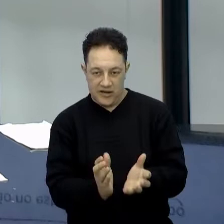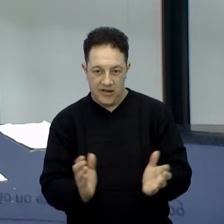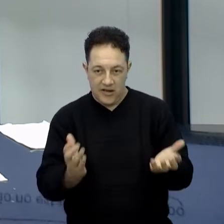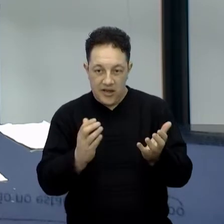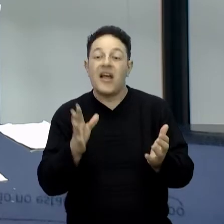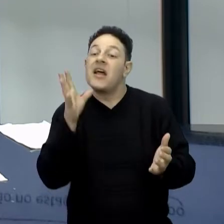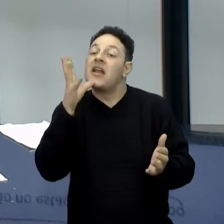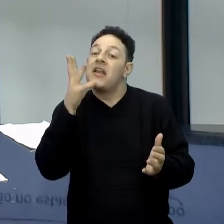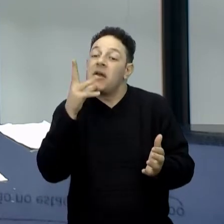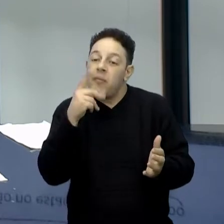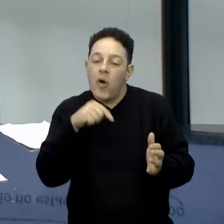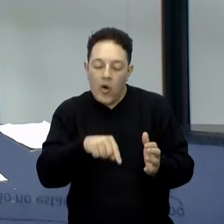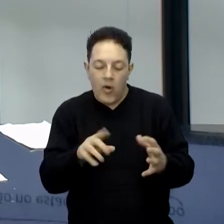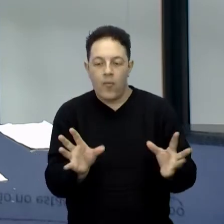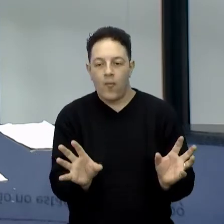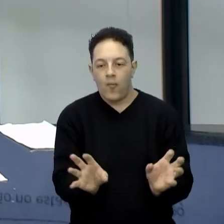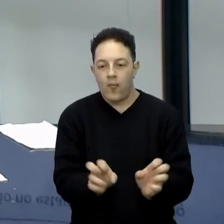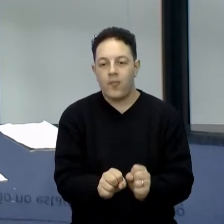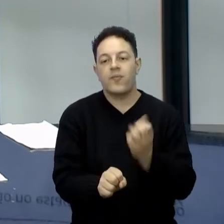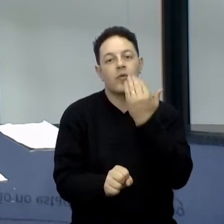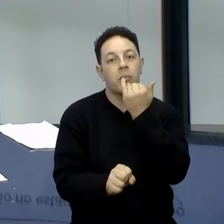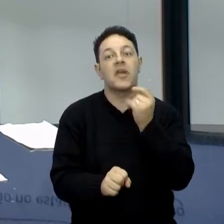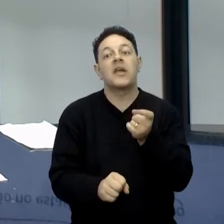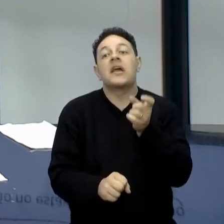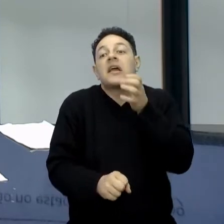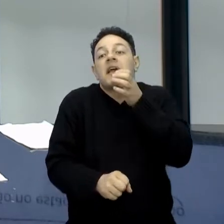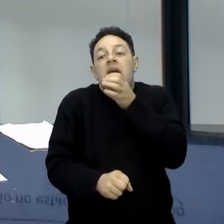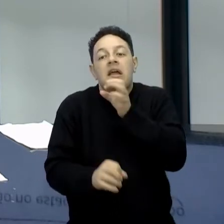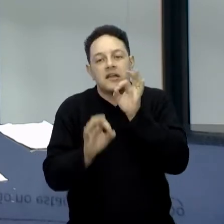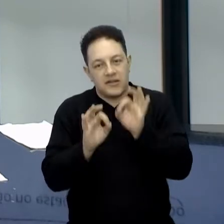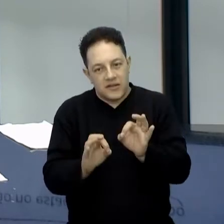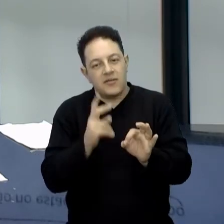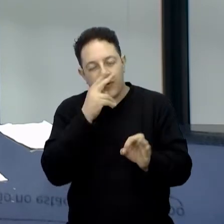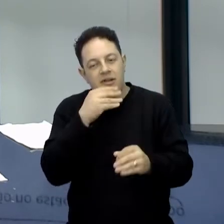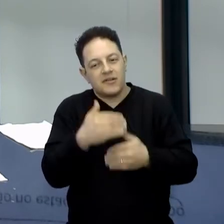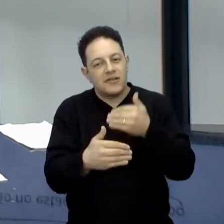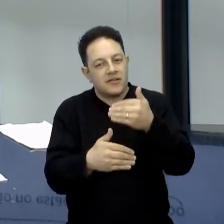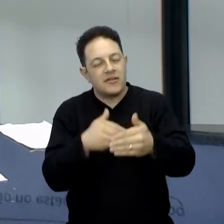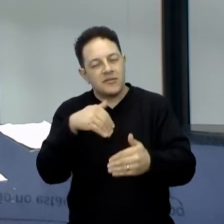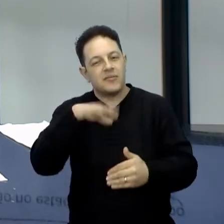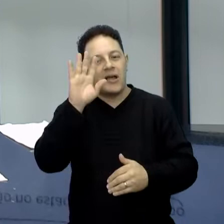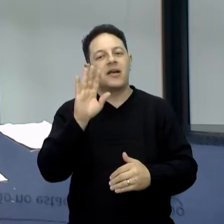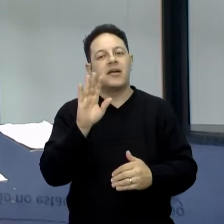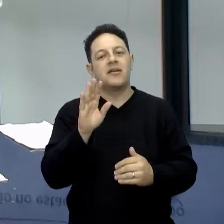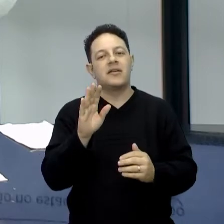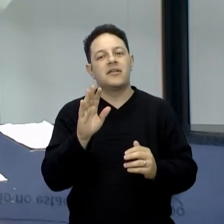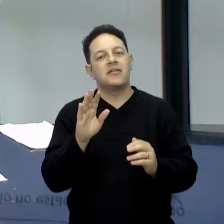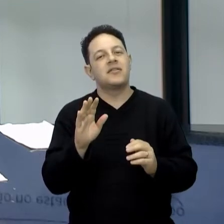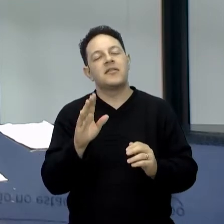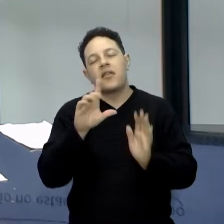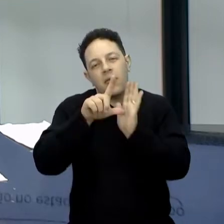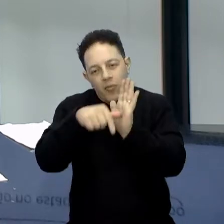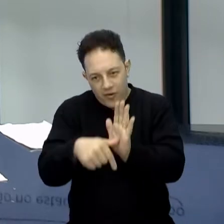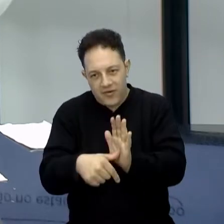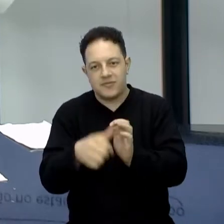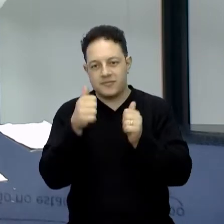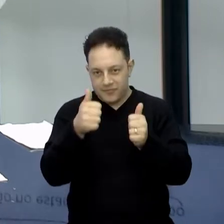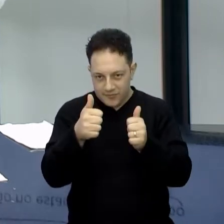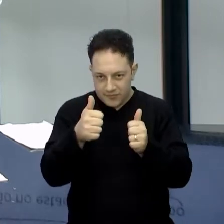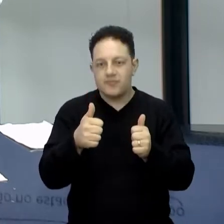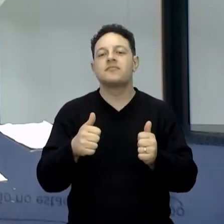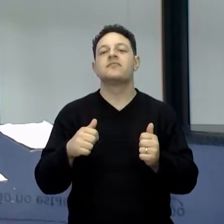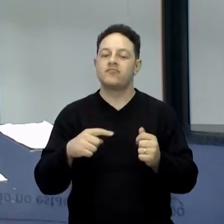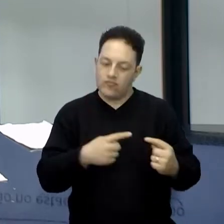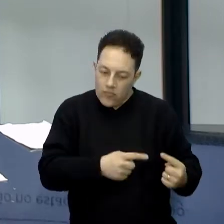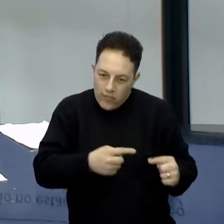esse calor chegar até o alimento ali dentro. Então, é um processo mais tardio, tá certo? Então, os